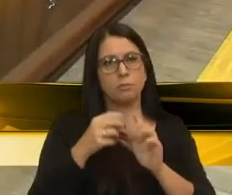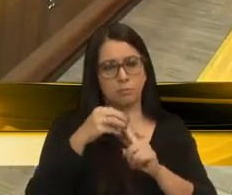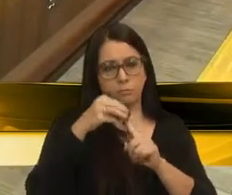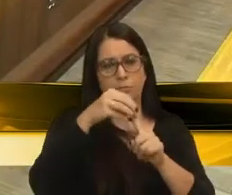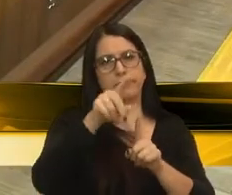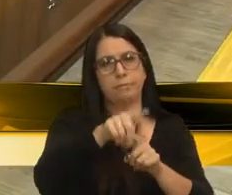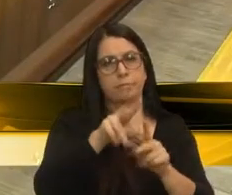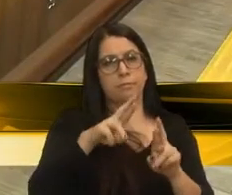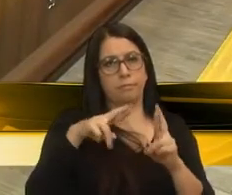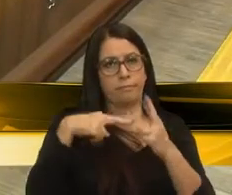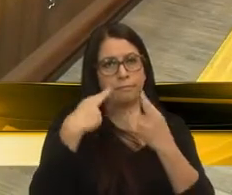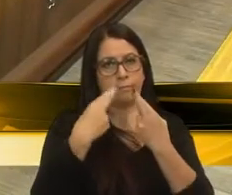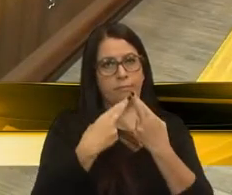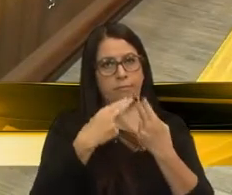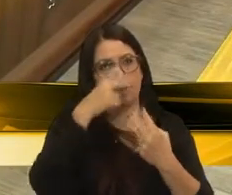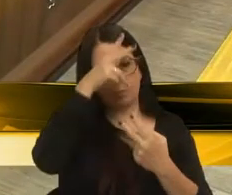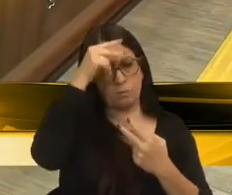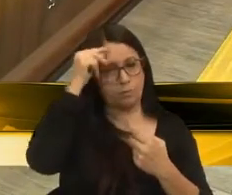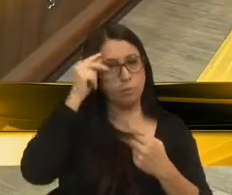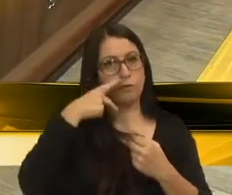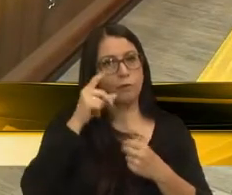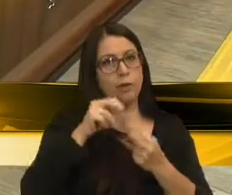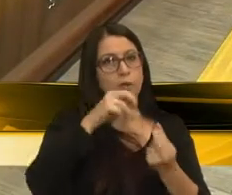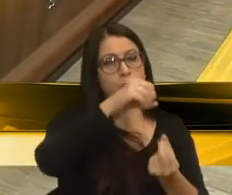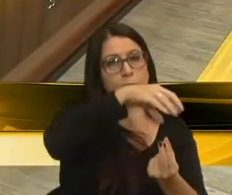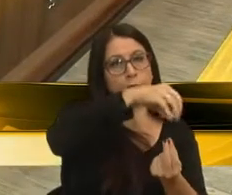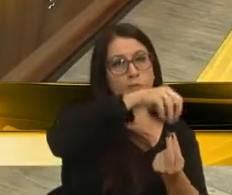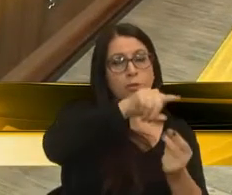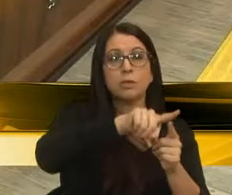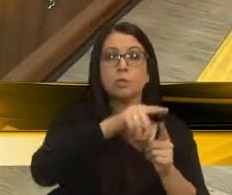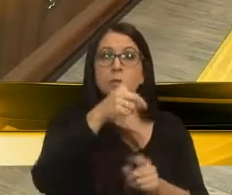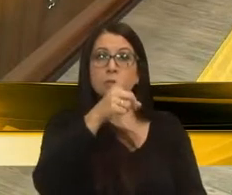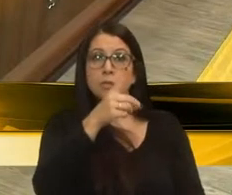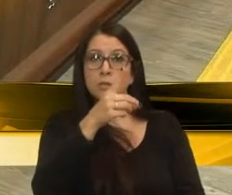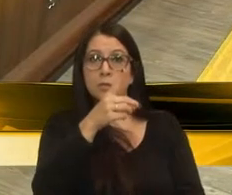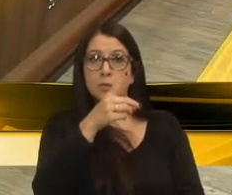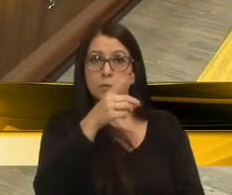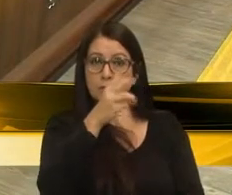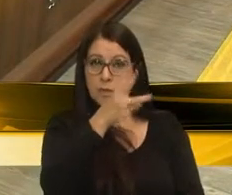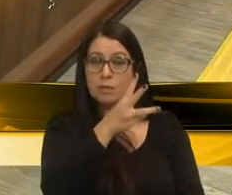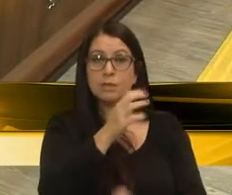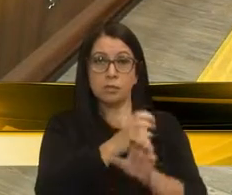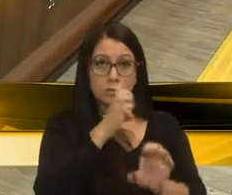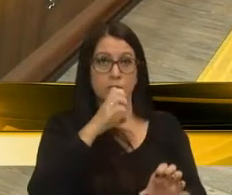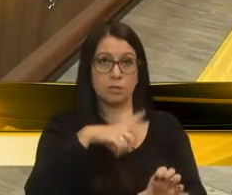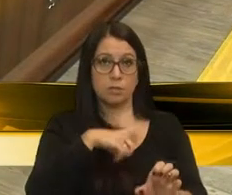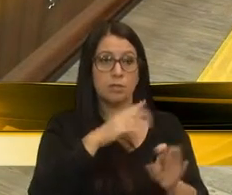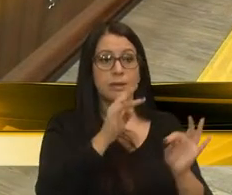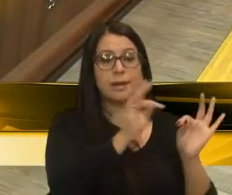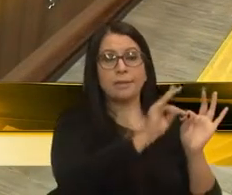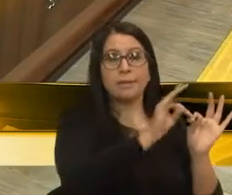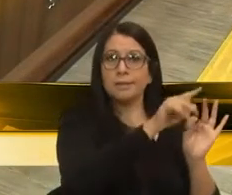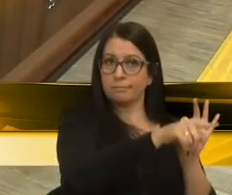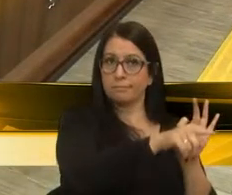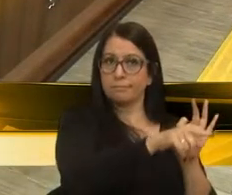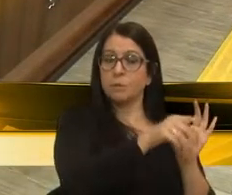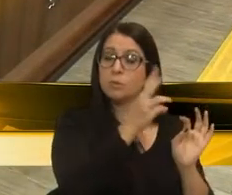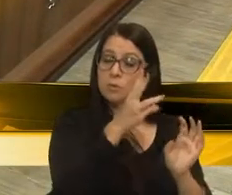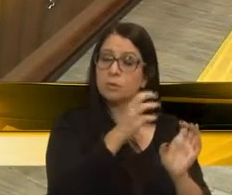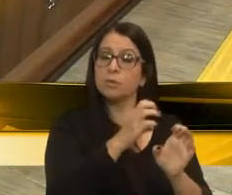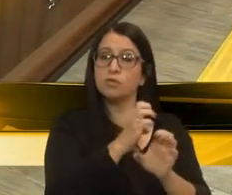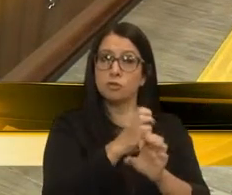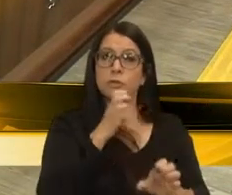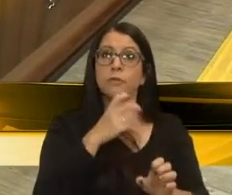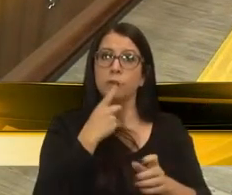naquela reunião pública que teve aqui sobre a RGE, os três engenheiros que estavam aqui eram da parte técnica, e os três engenheiros se